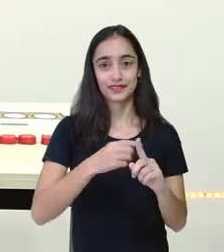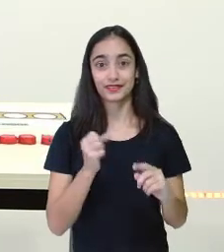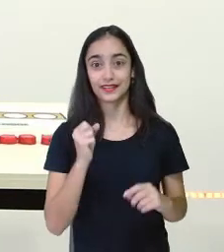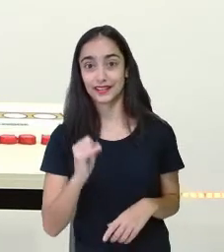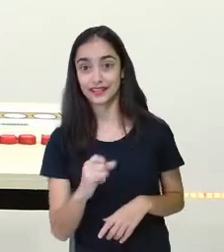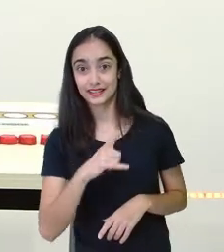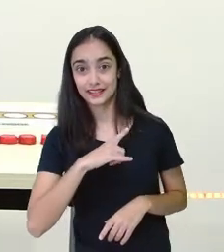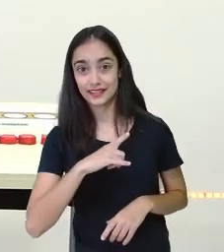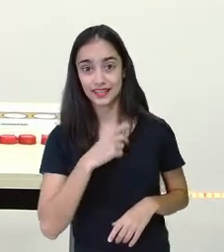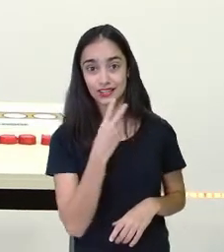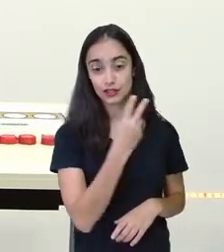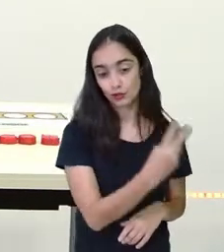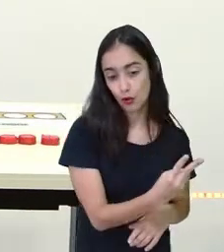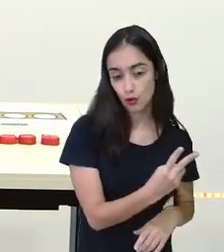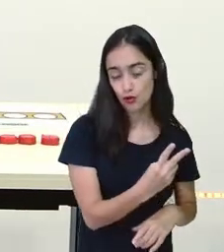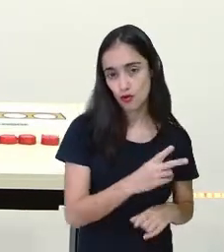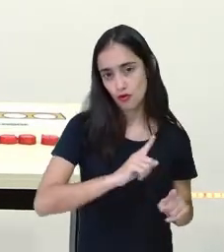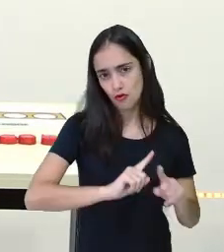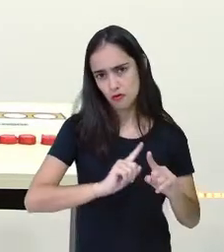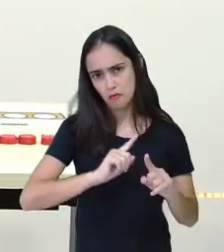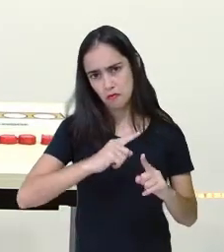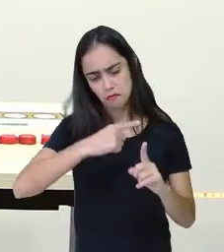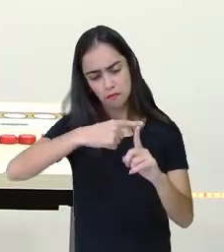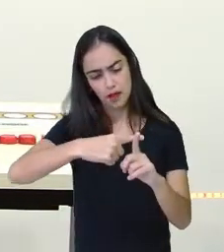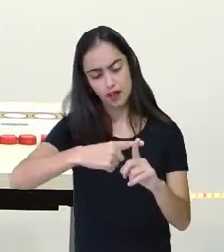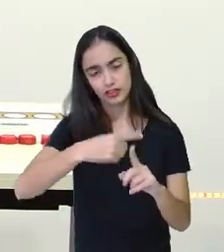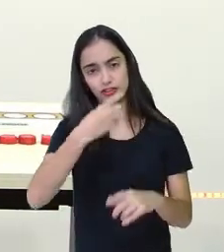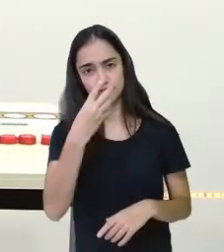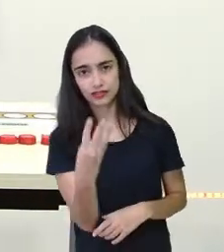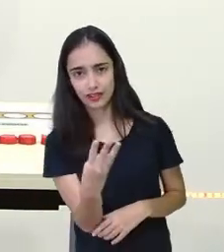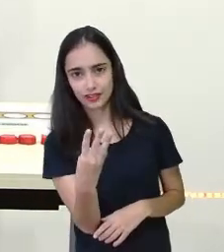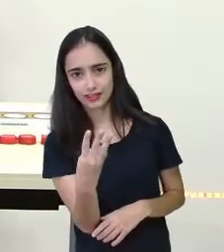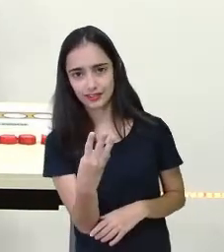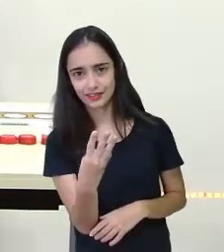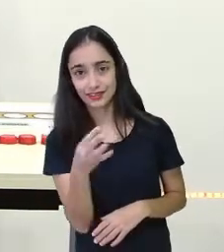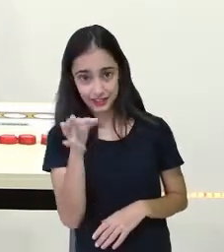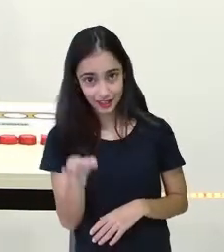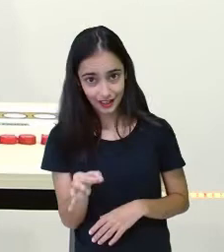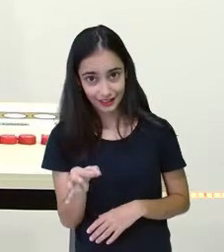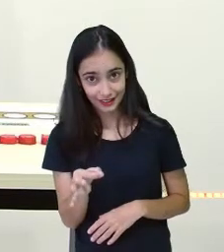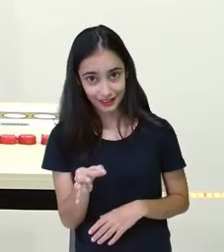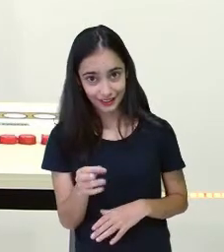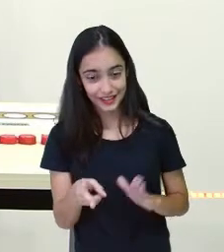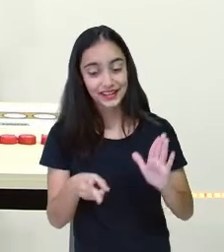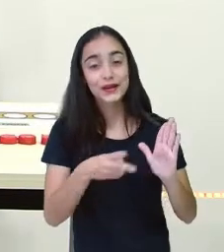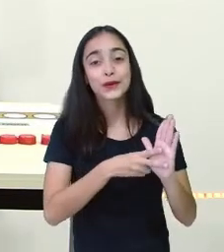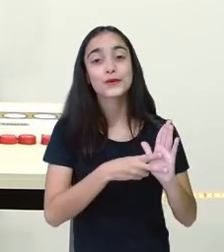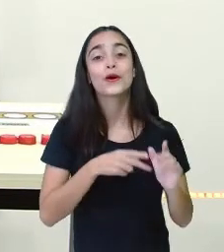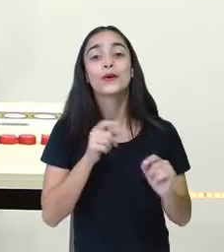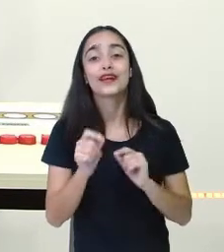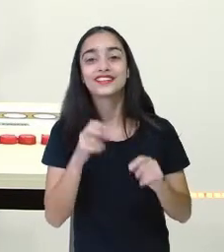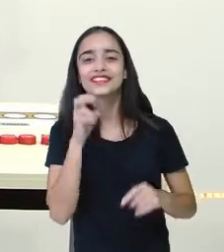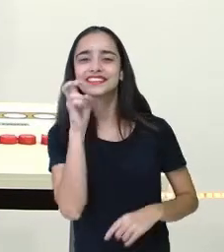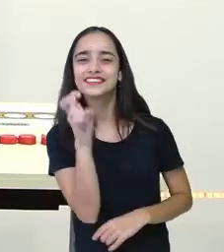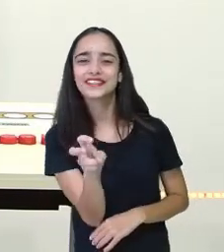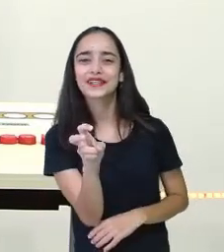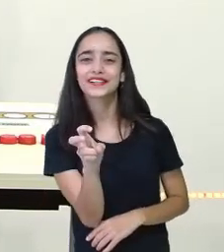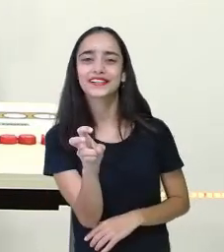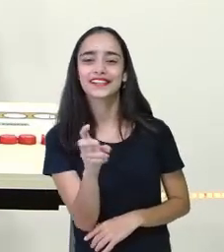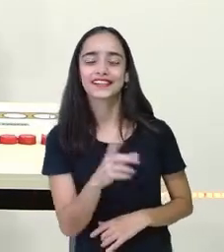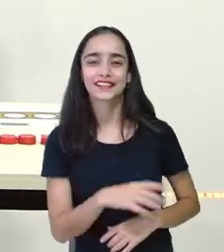somar 2 mais 3, certo? E aí, o resultado vai ser quanto? 5.